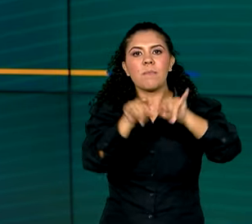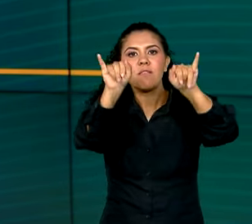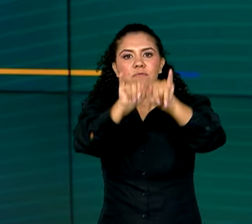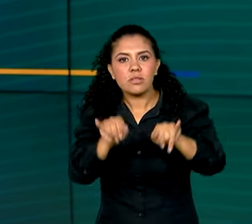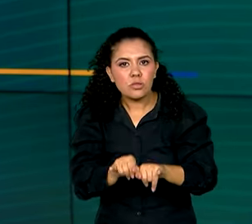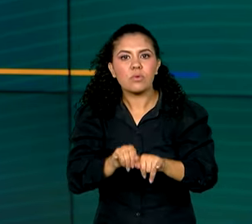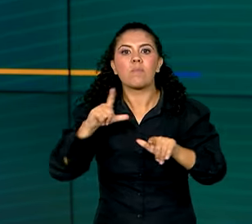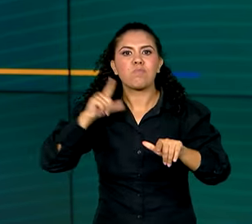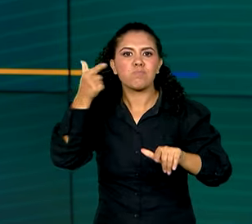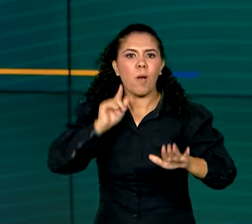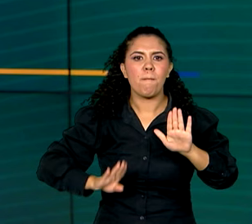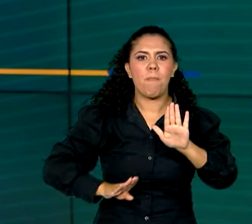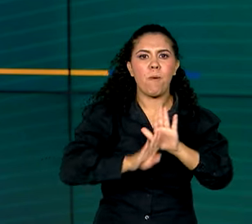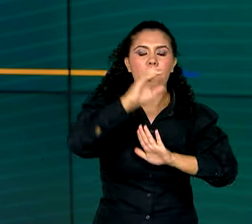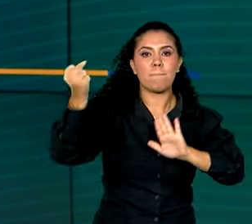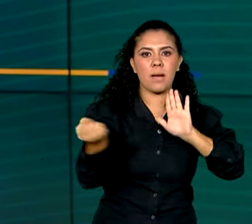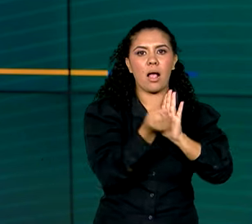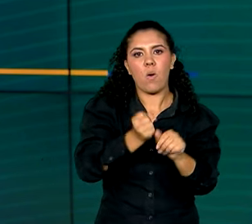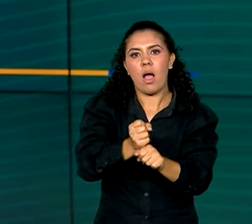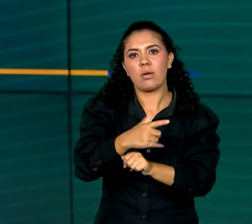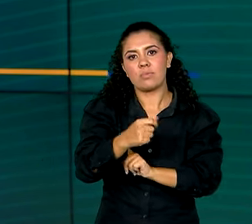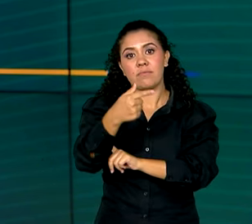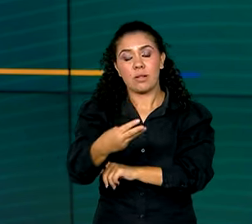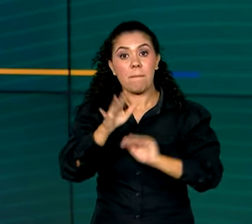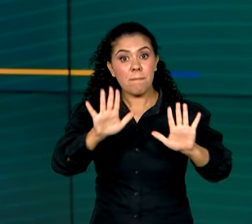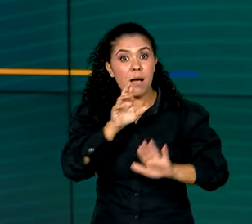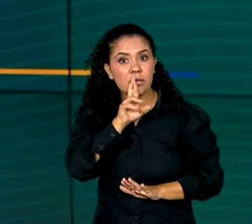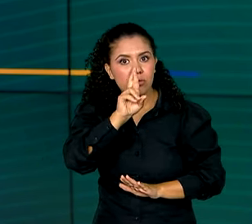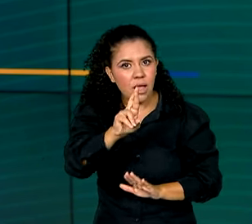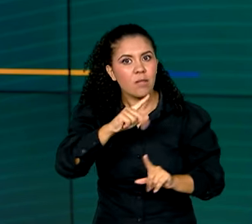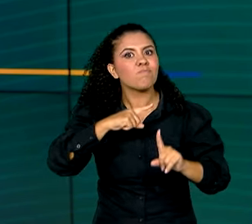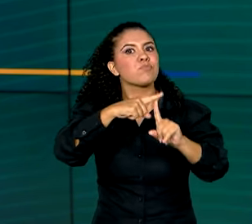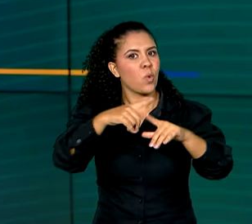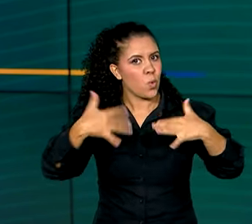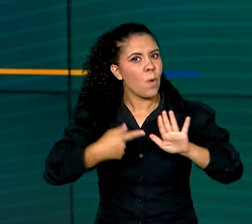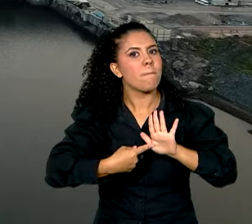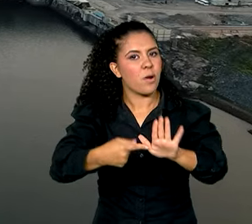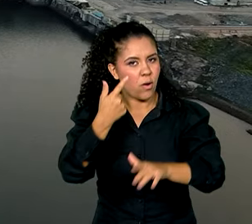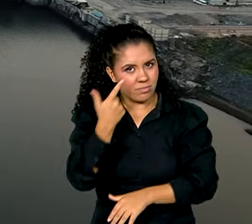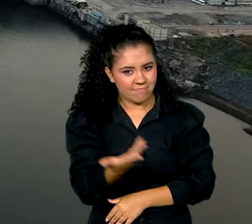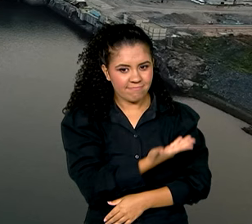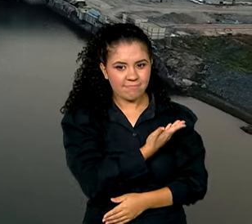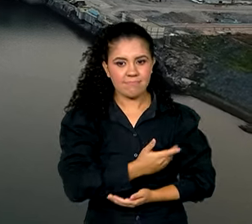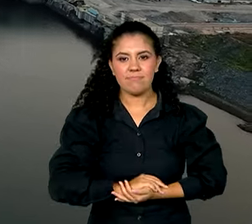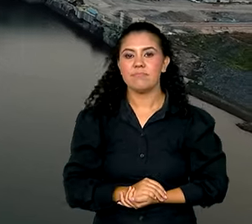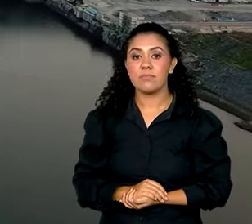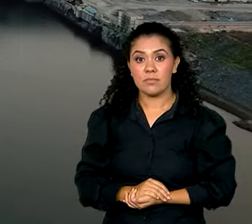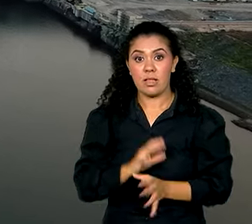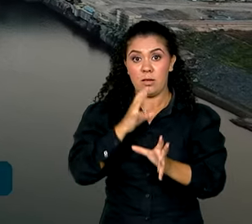geração marcaram 2023. E os resultados já se refletem neste ano. Com